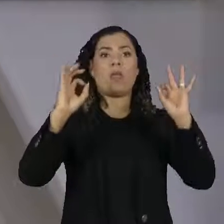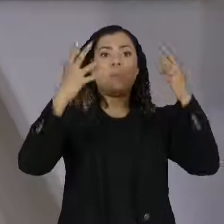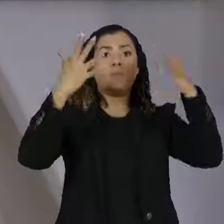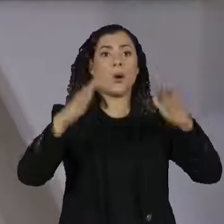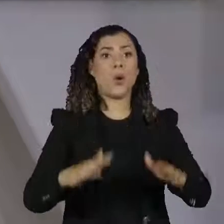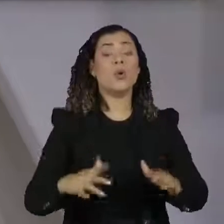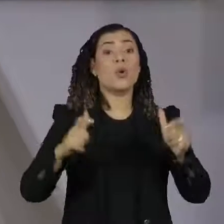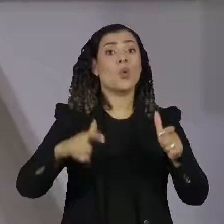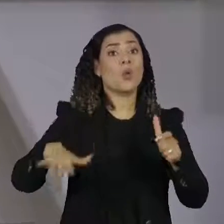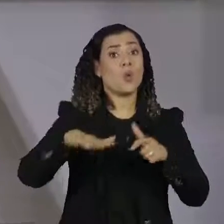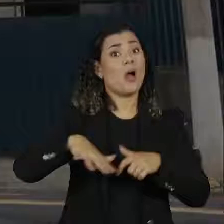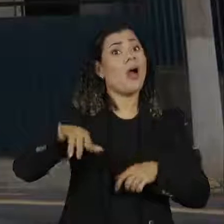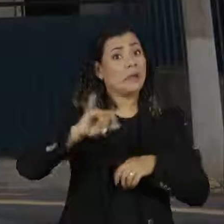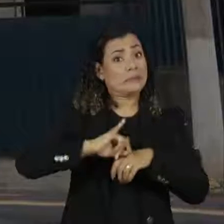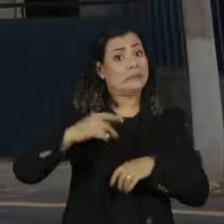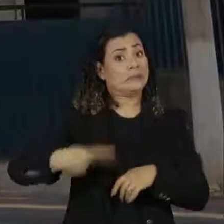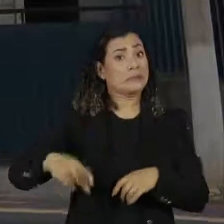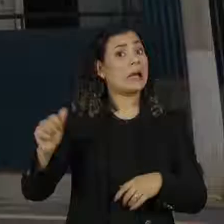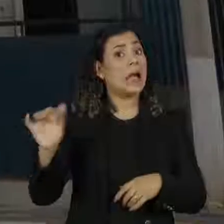mais caras da capital.